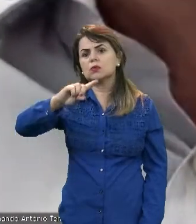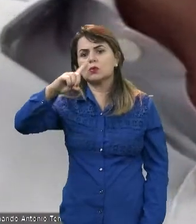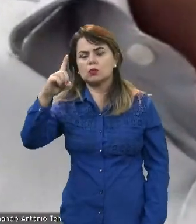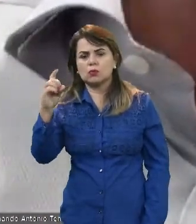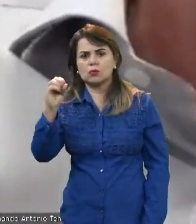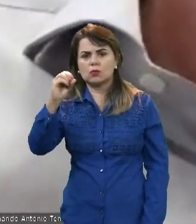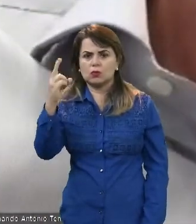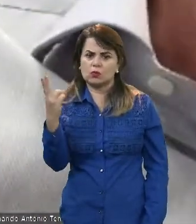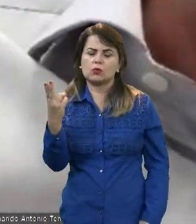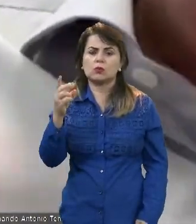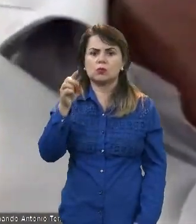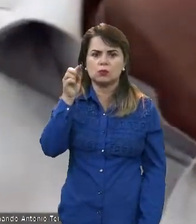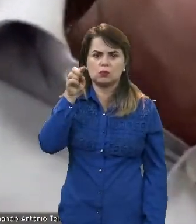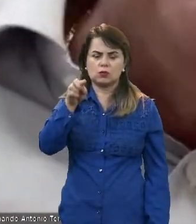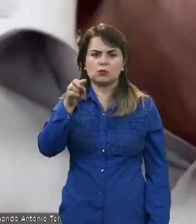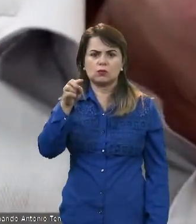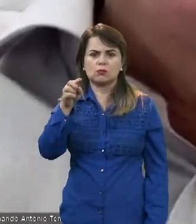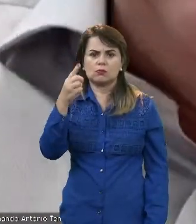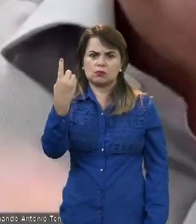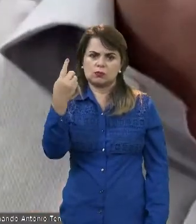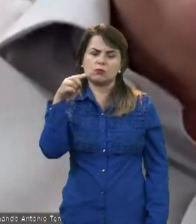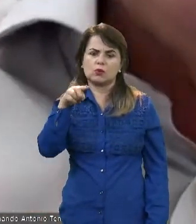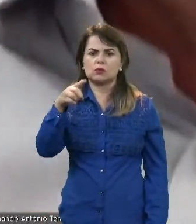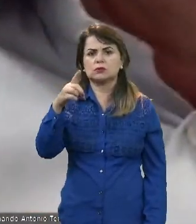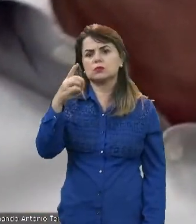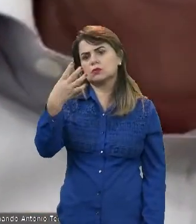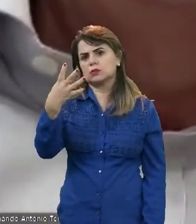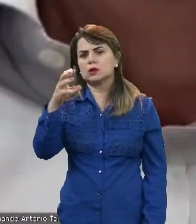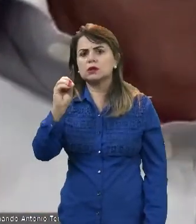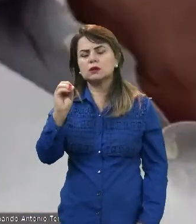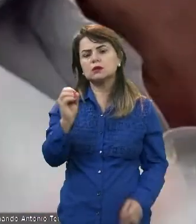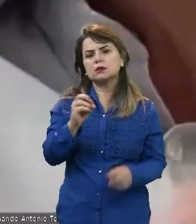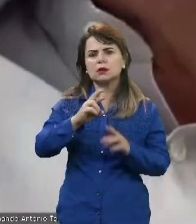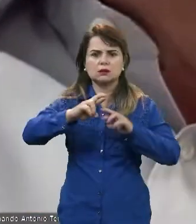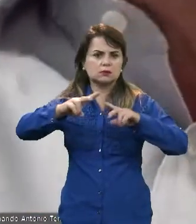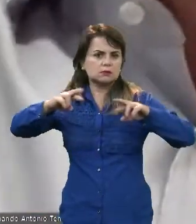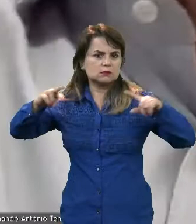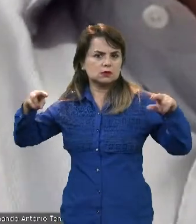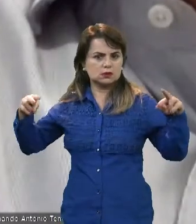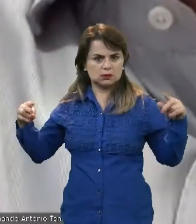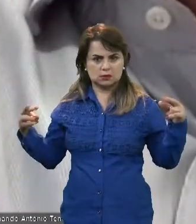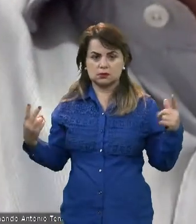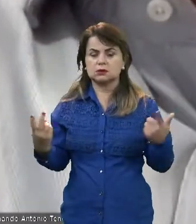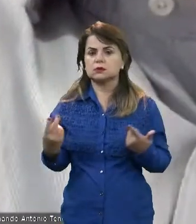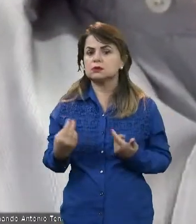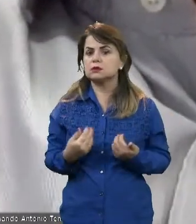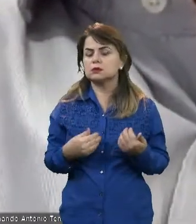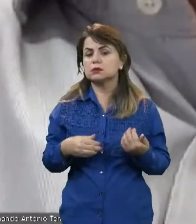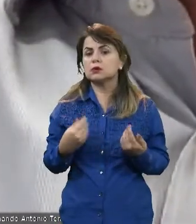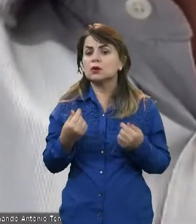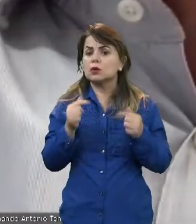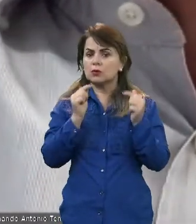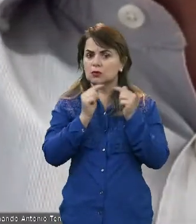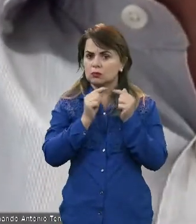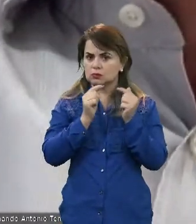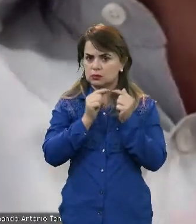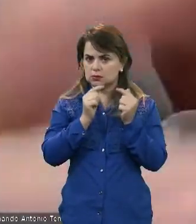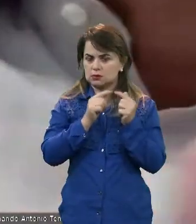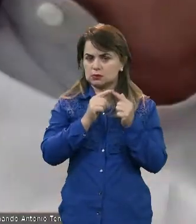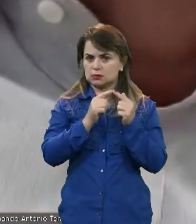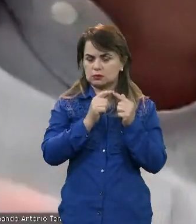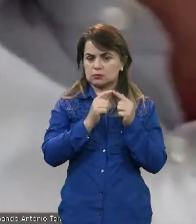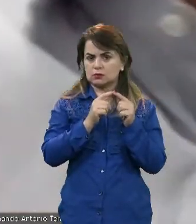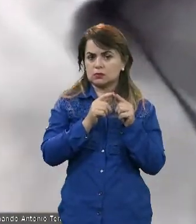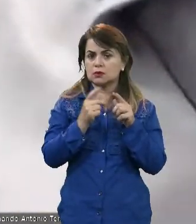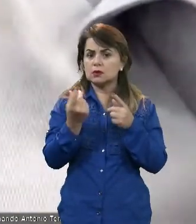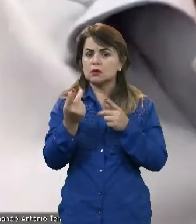,10, com 1,15. Ela tem essa variação. Vai estar de acordo com a capacidade de cada um. Por outro